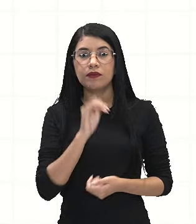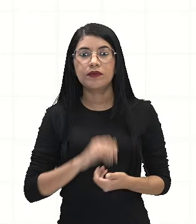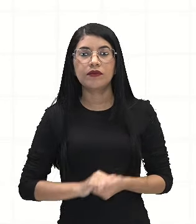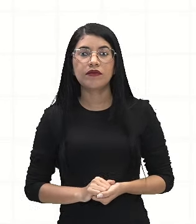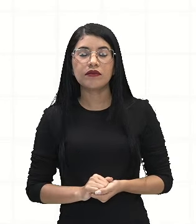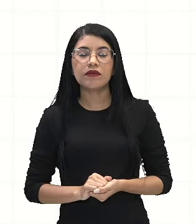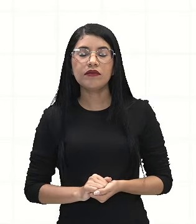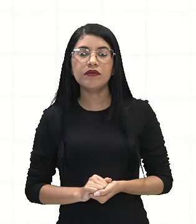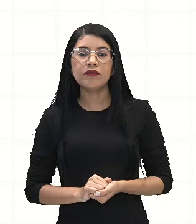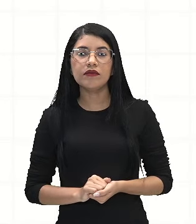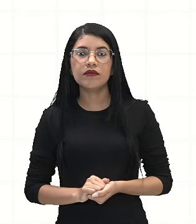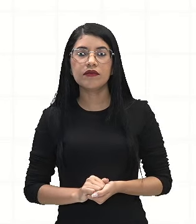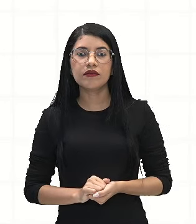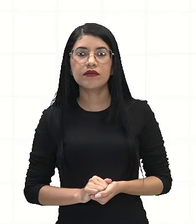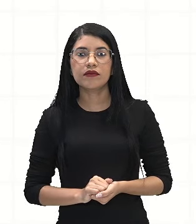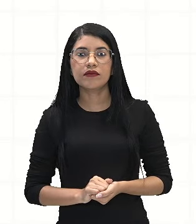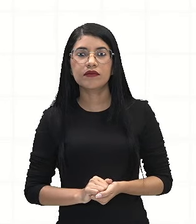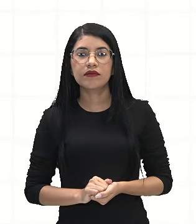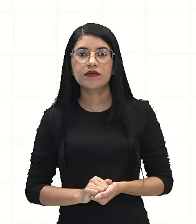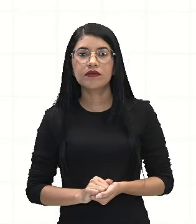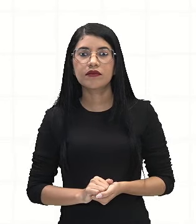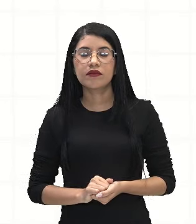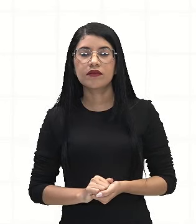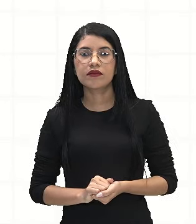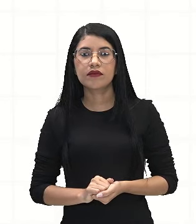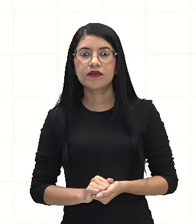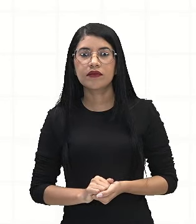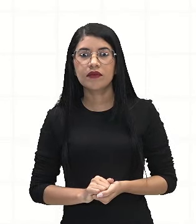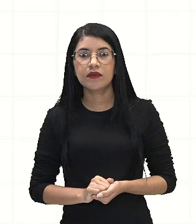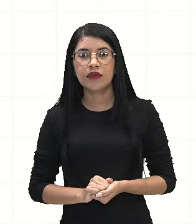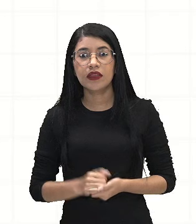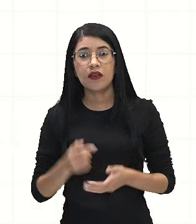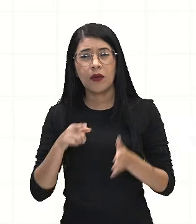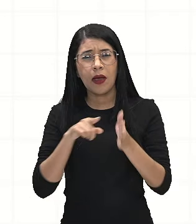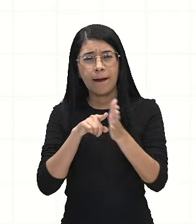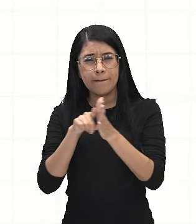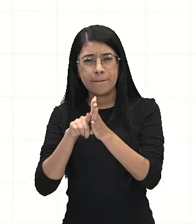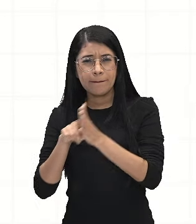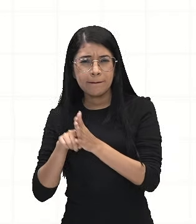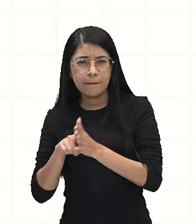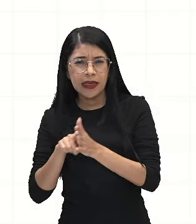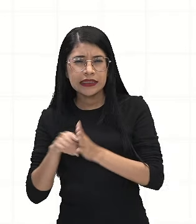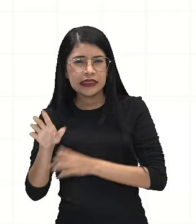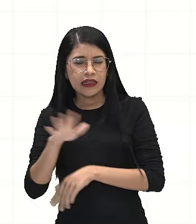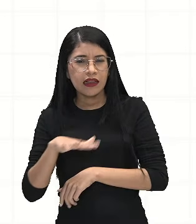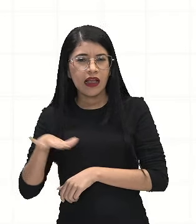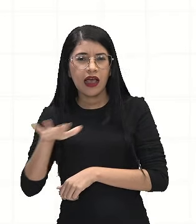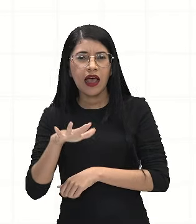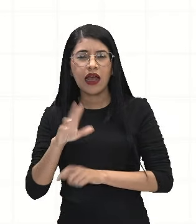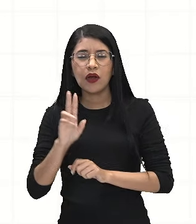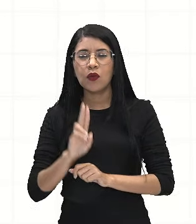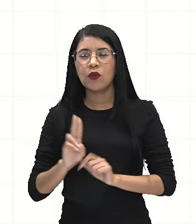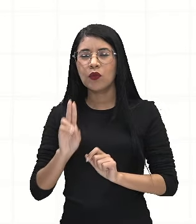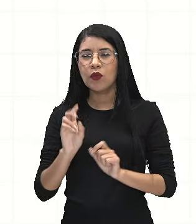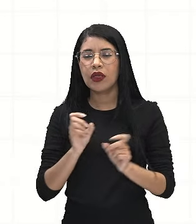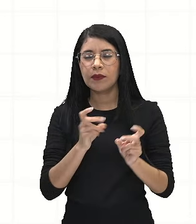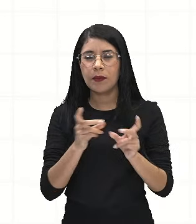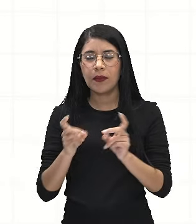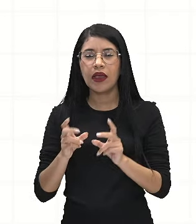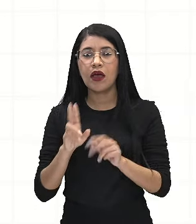mais um exemplo de probabilidade. Foi feito uma pesquisa de mercado sobre o uso de dois